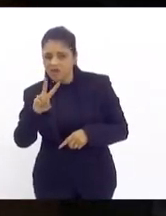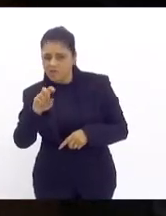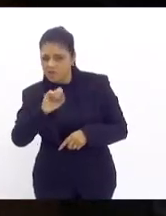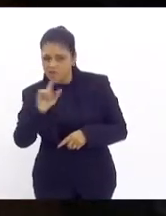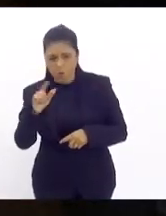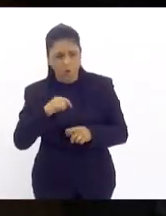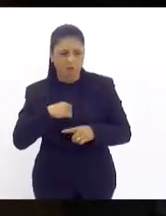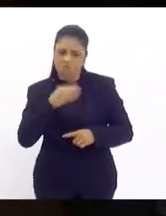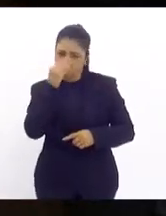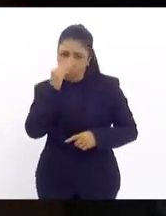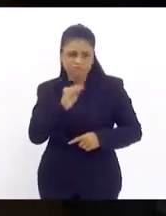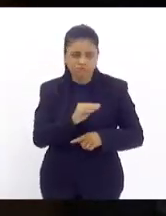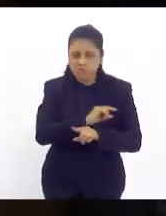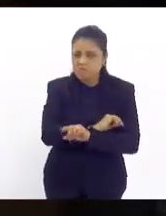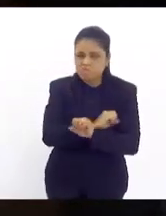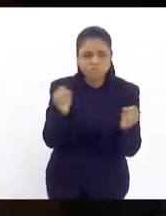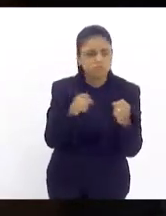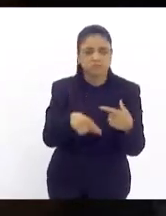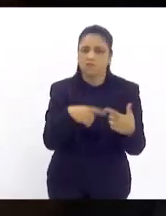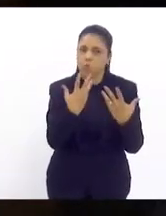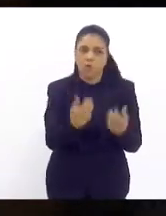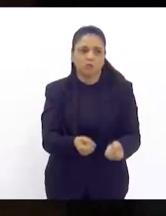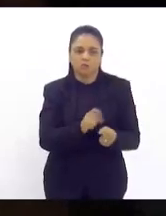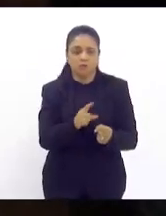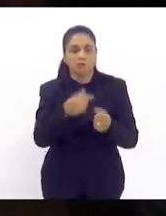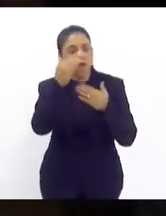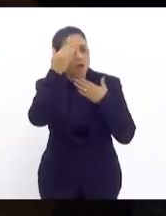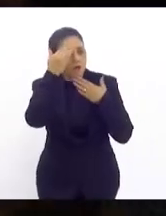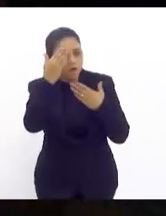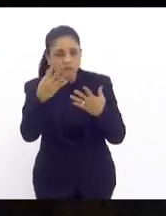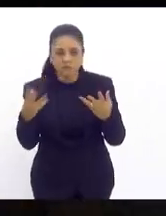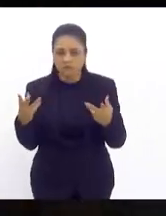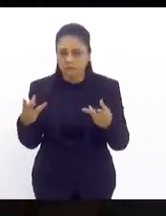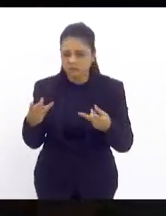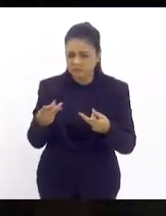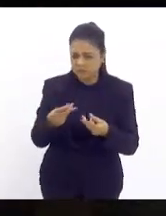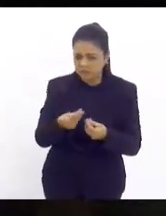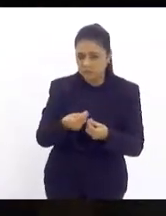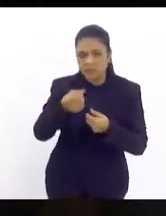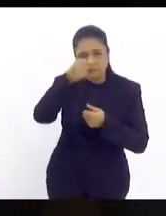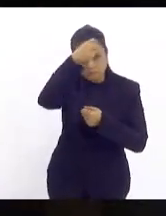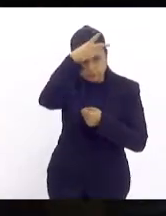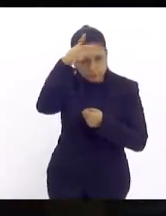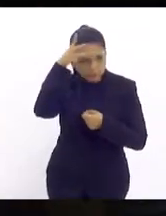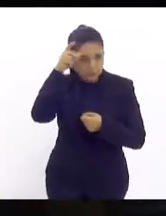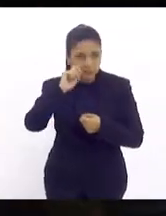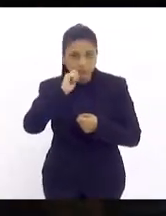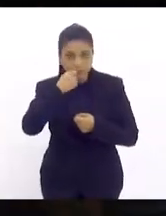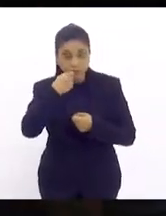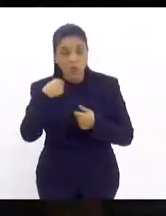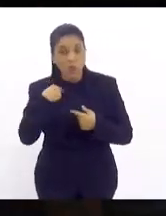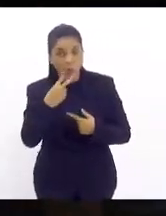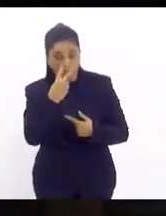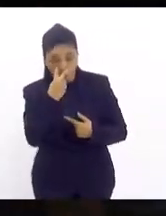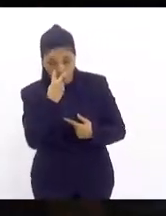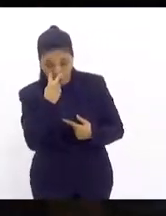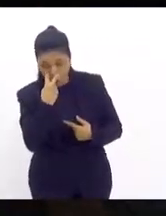dessa forma, deputado Valdeciasa, agradeço a sensibilidade do prefeito, estaremos aqui de olho,